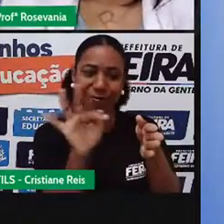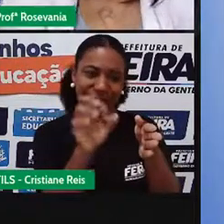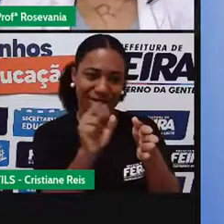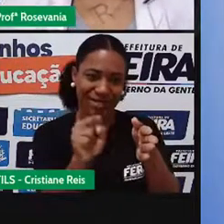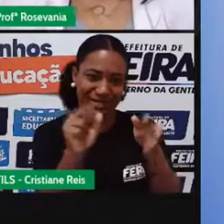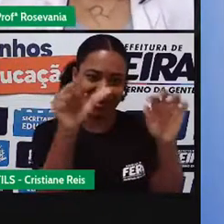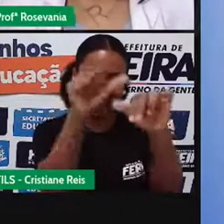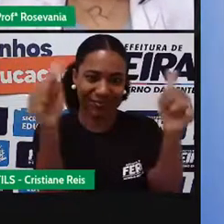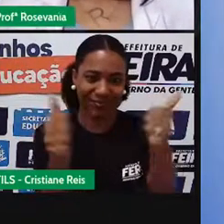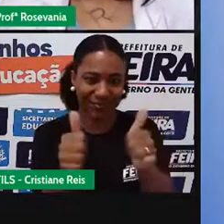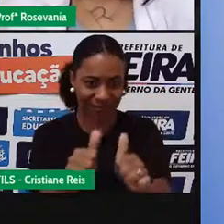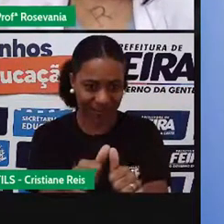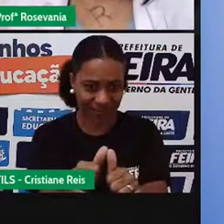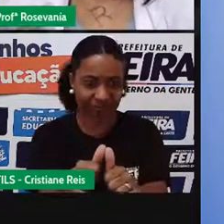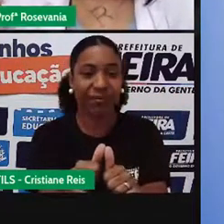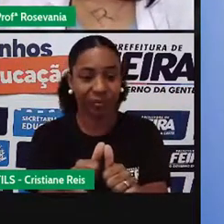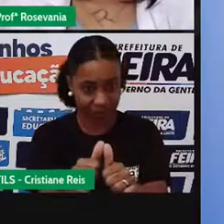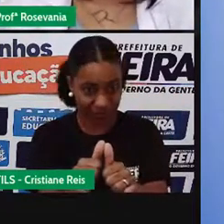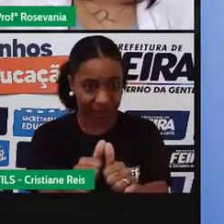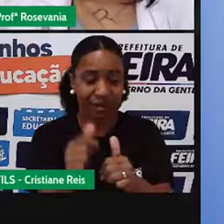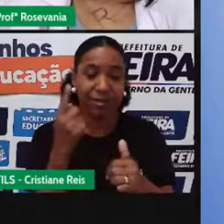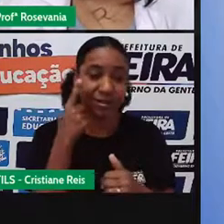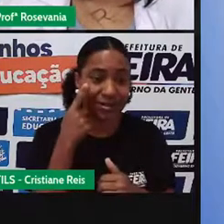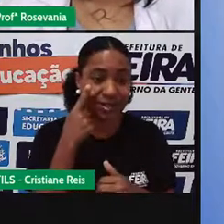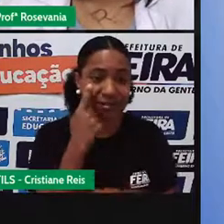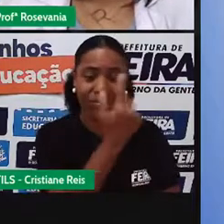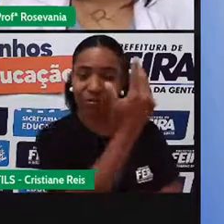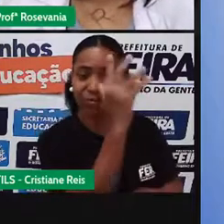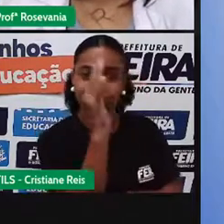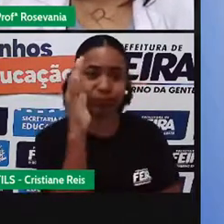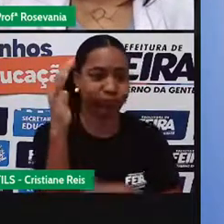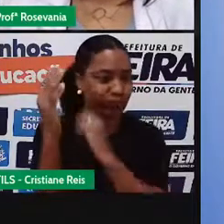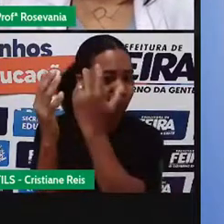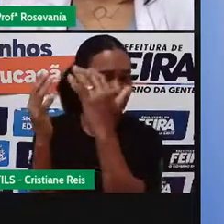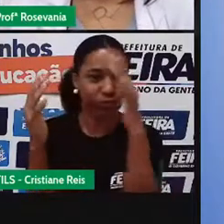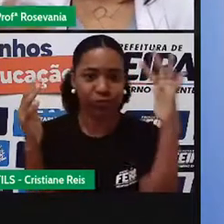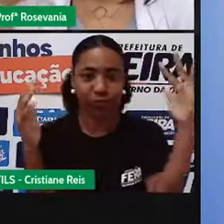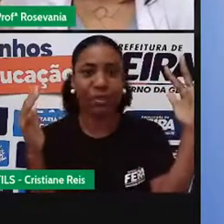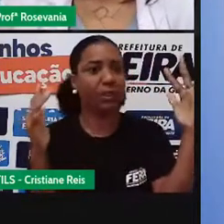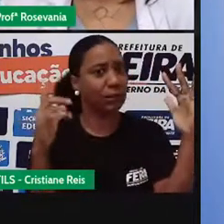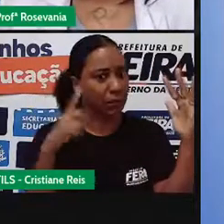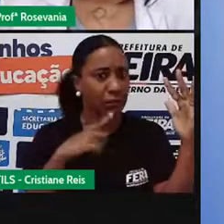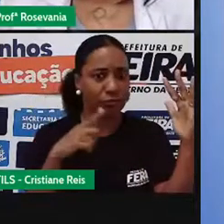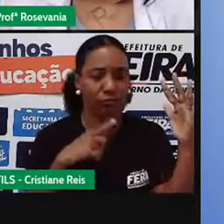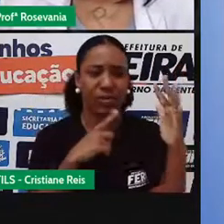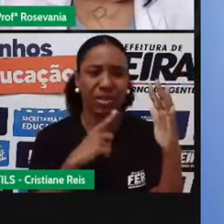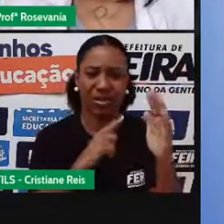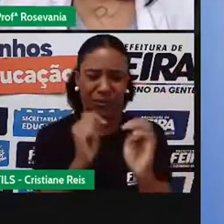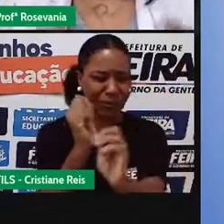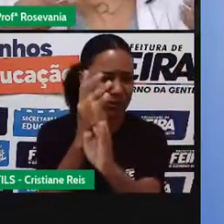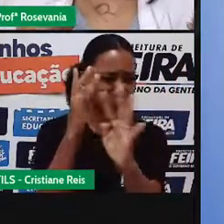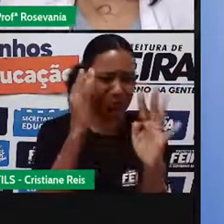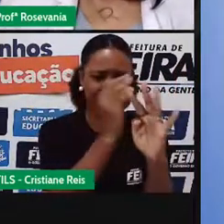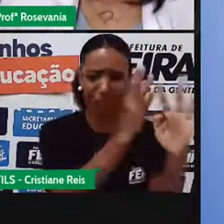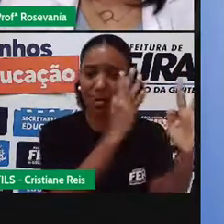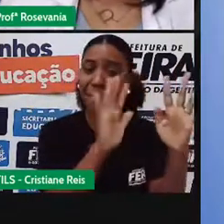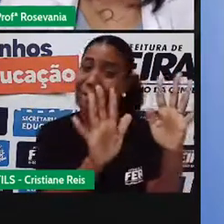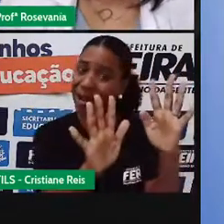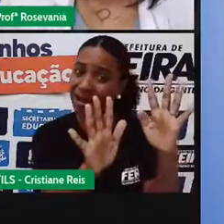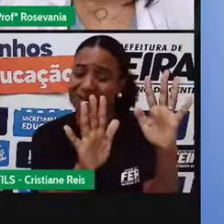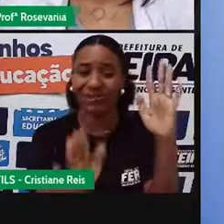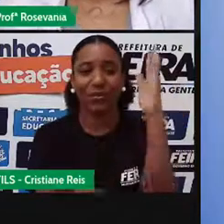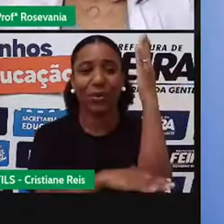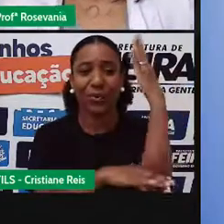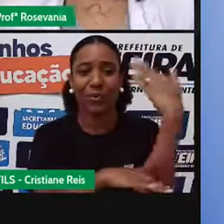de bata atlântica, mas a gente sabe que já é bastante degradado, né? Já teve muito desmatamento por conta do